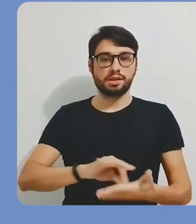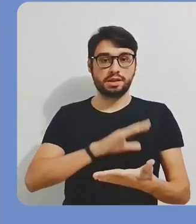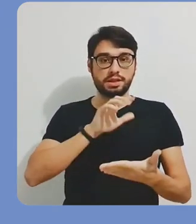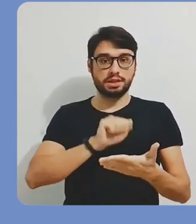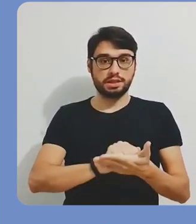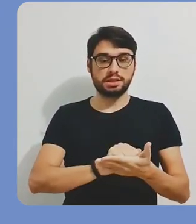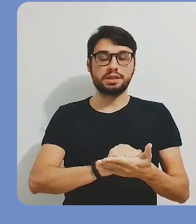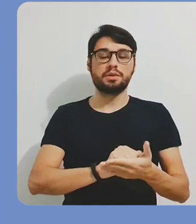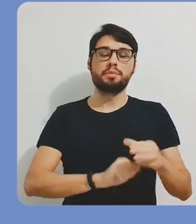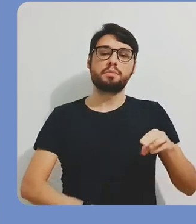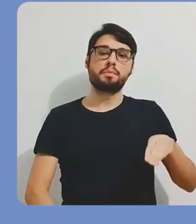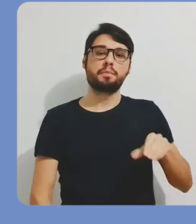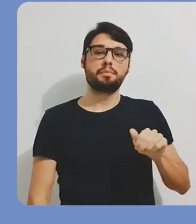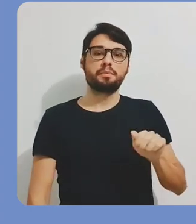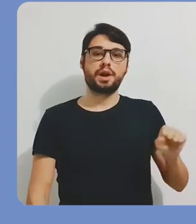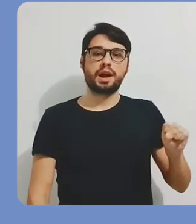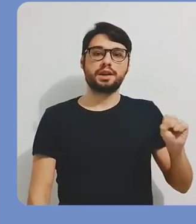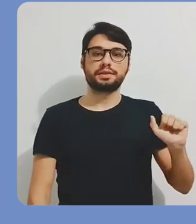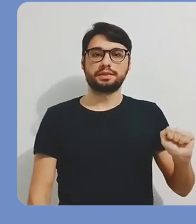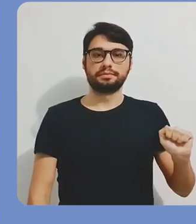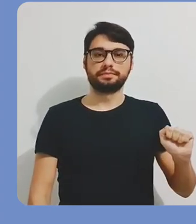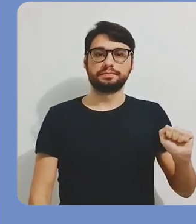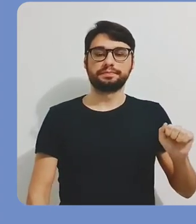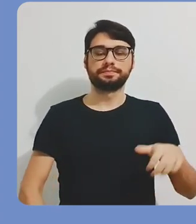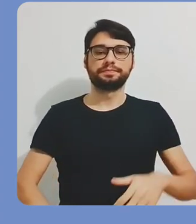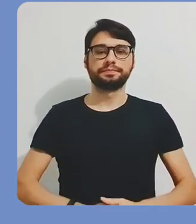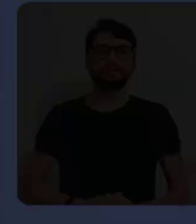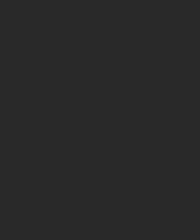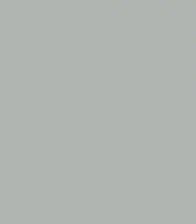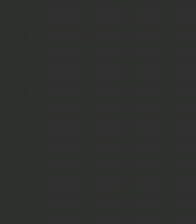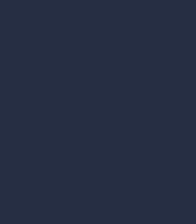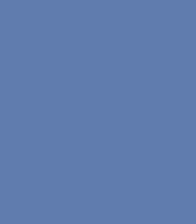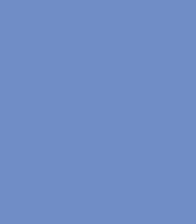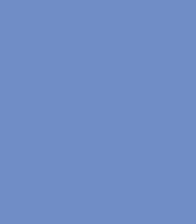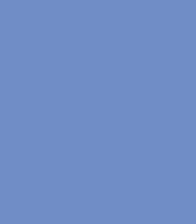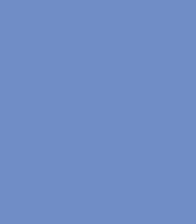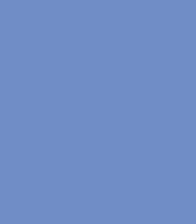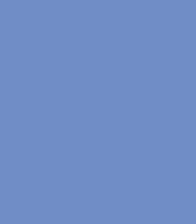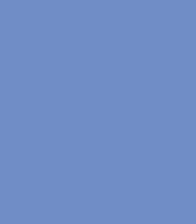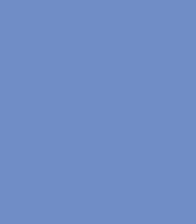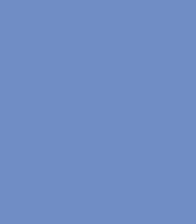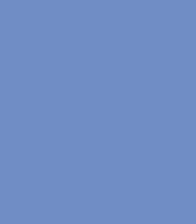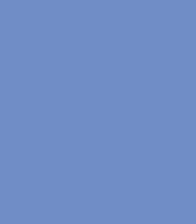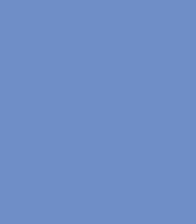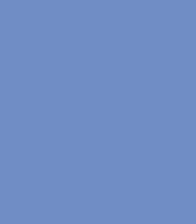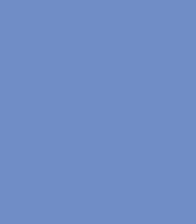editor. E por fim, então, você clica na opção Inscrição em Massa. Transcrição